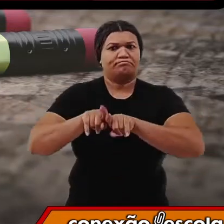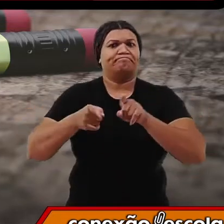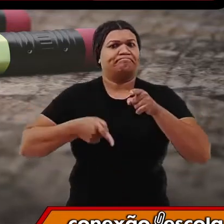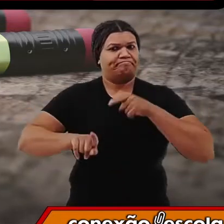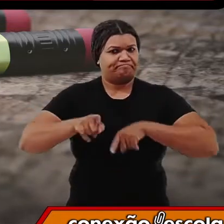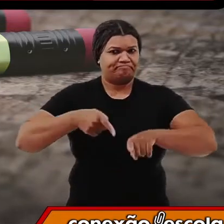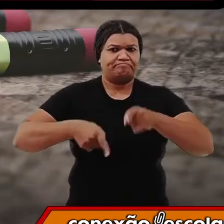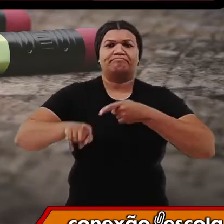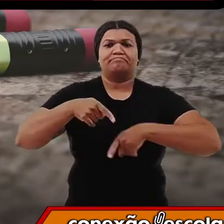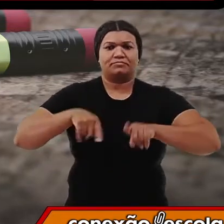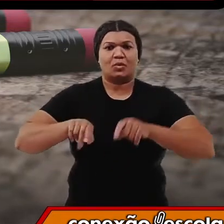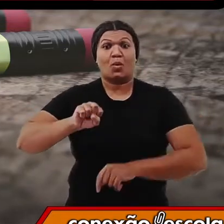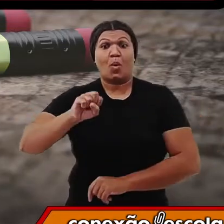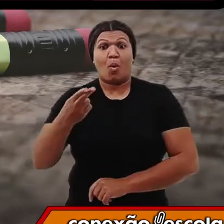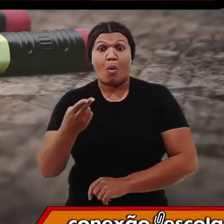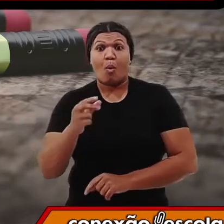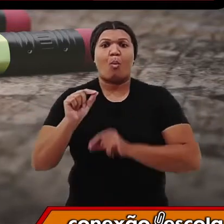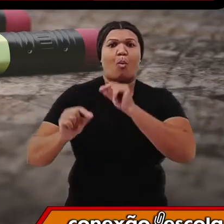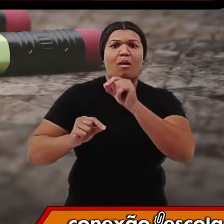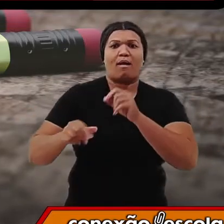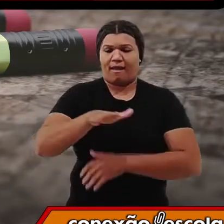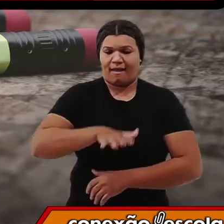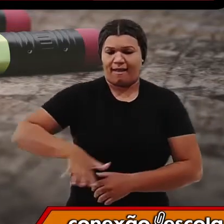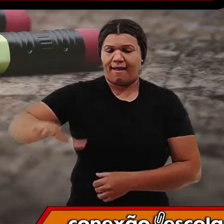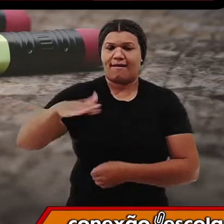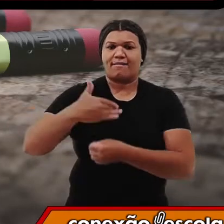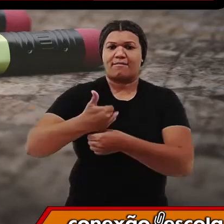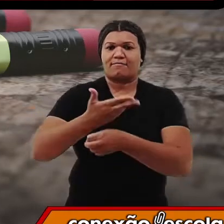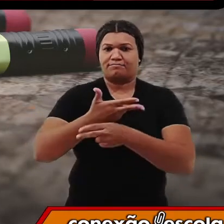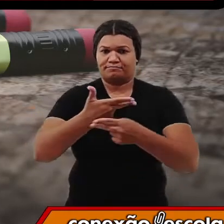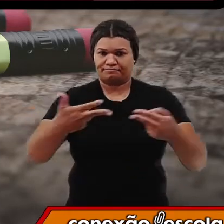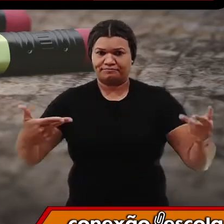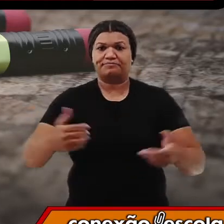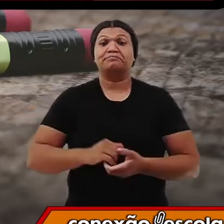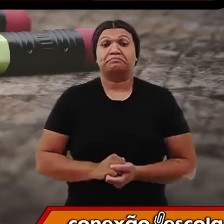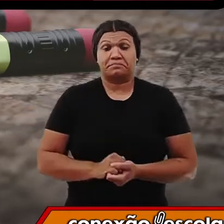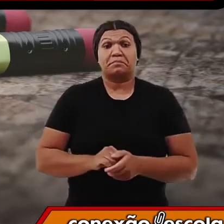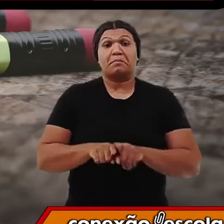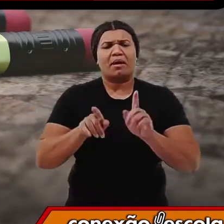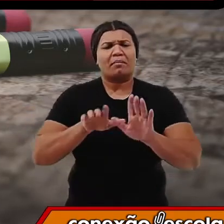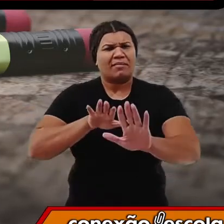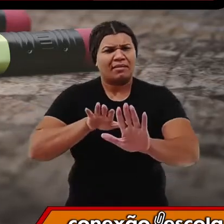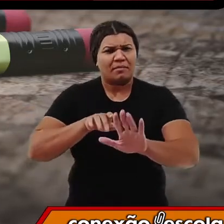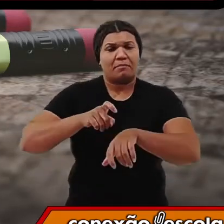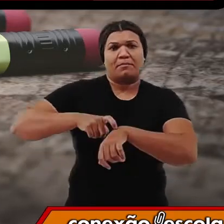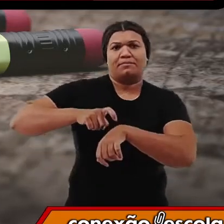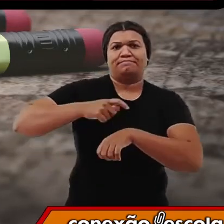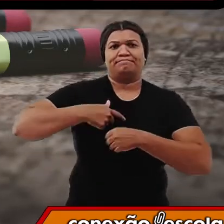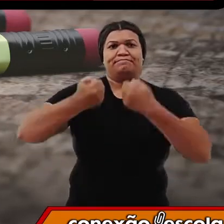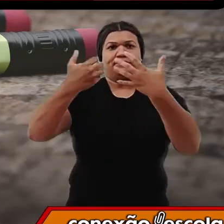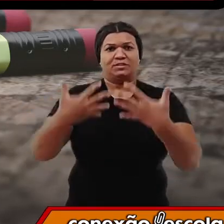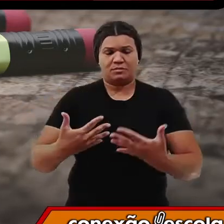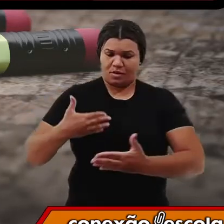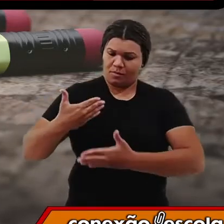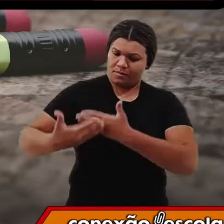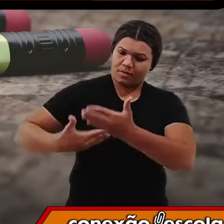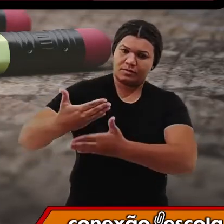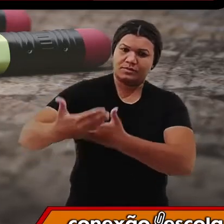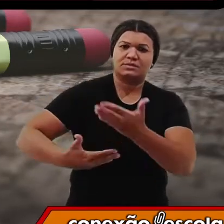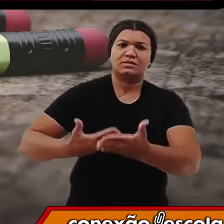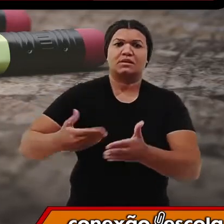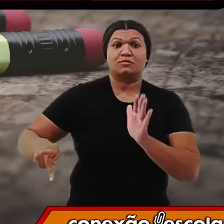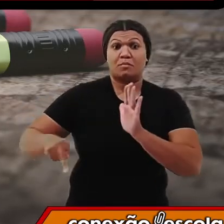ou biológicos. Agora, quando nós estamos falando do processo